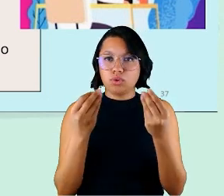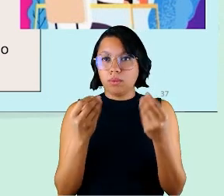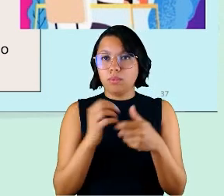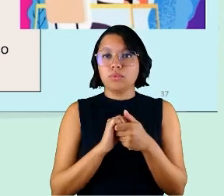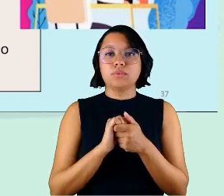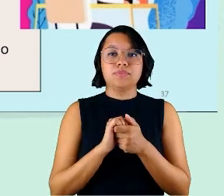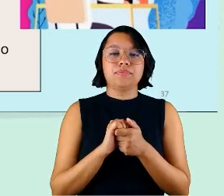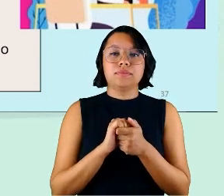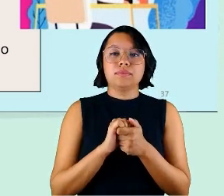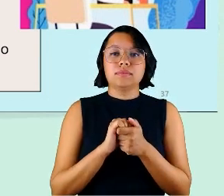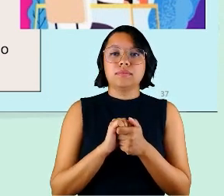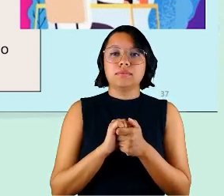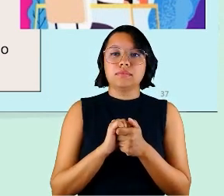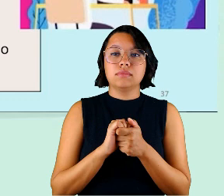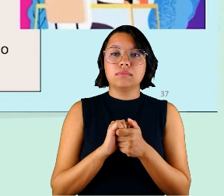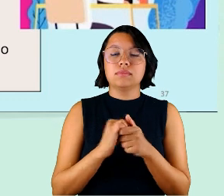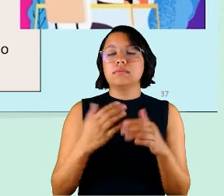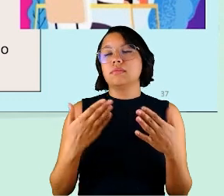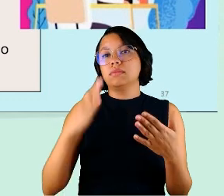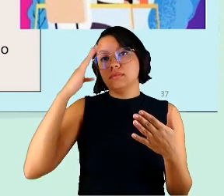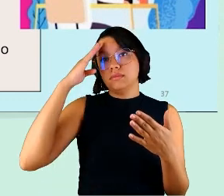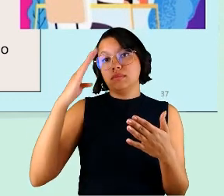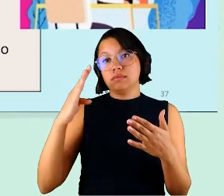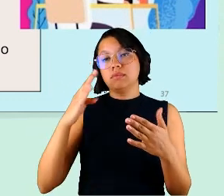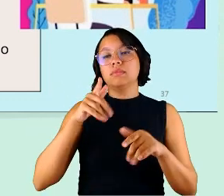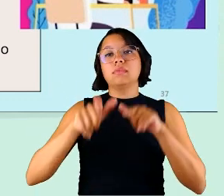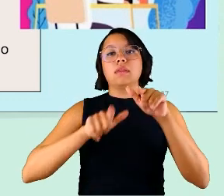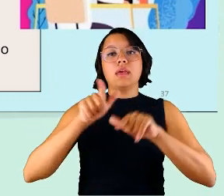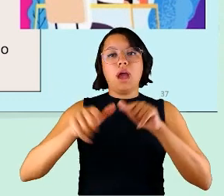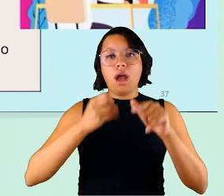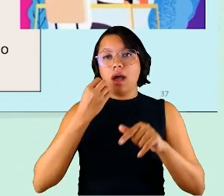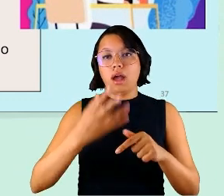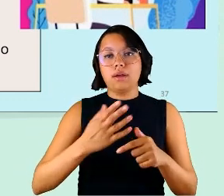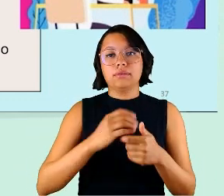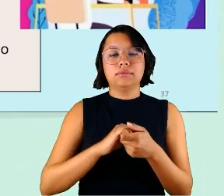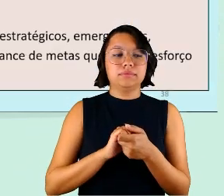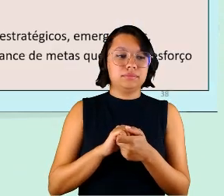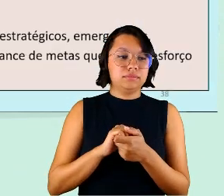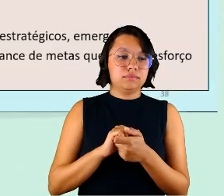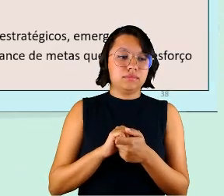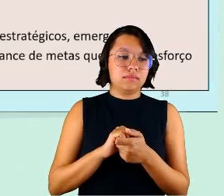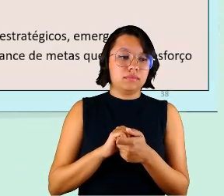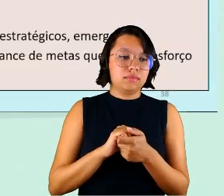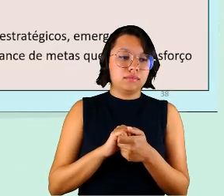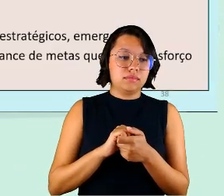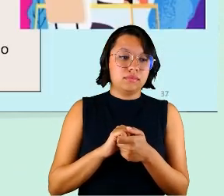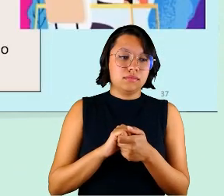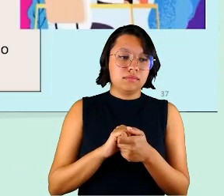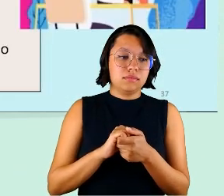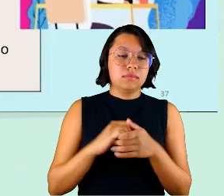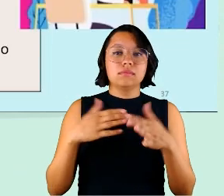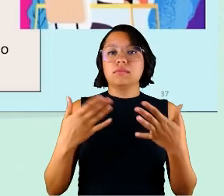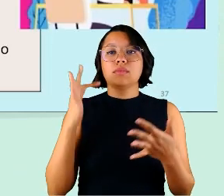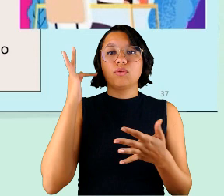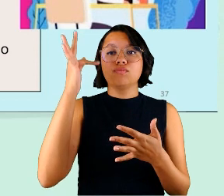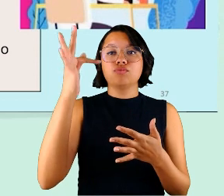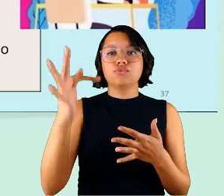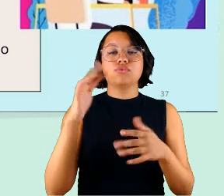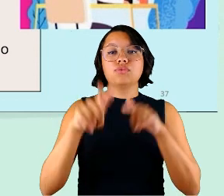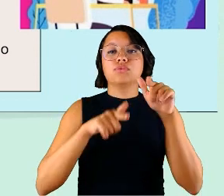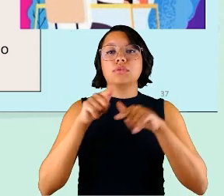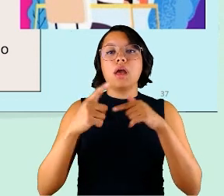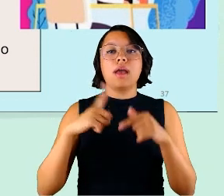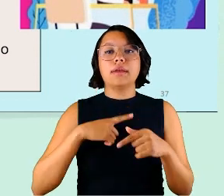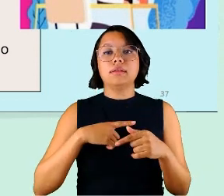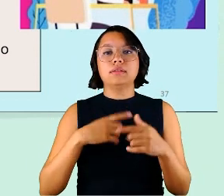e também principalmente em produtividade bom então o futuro do trabalho que a